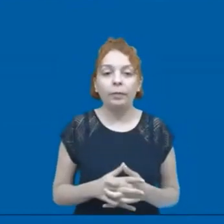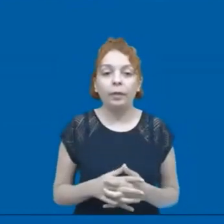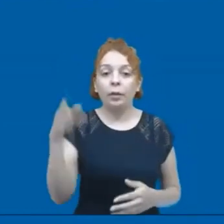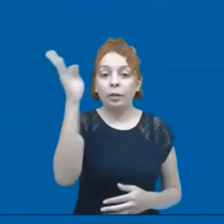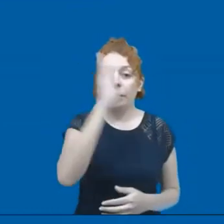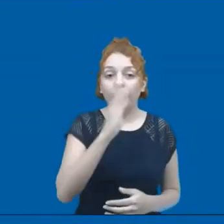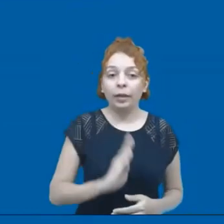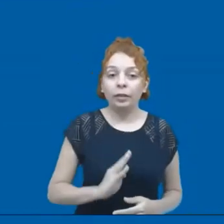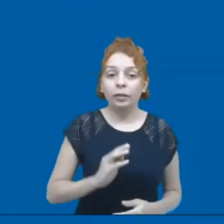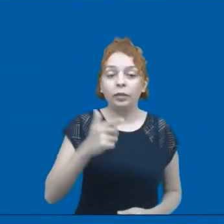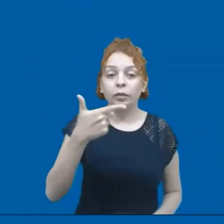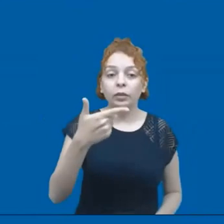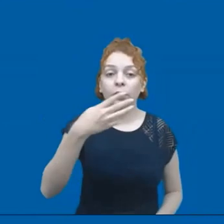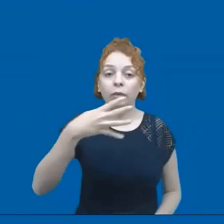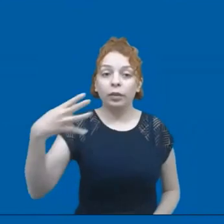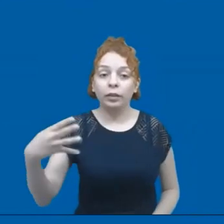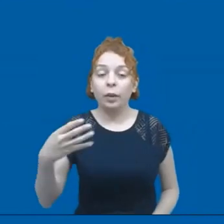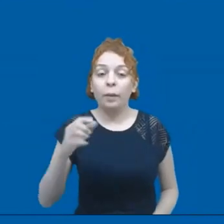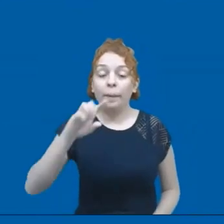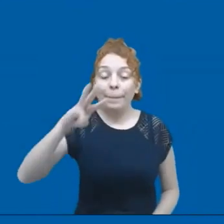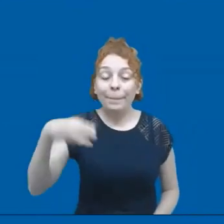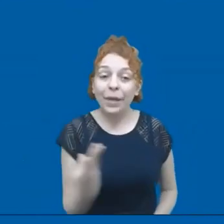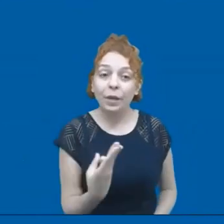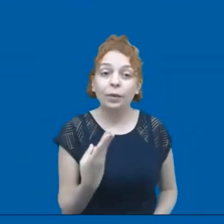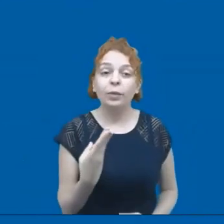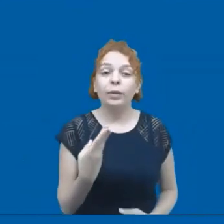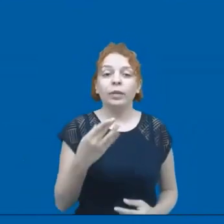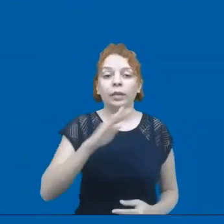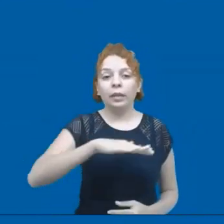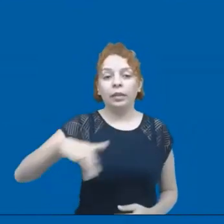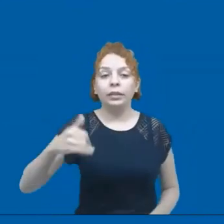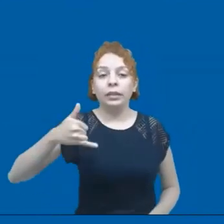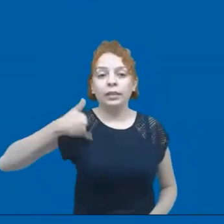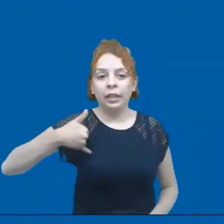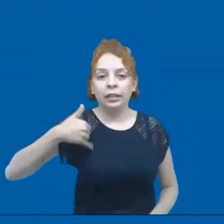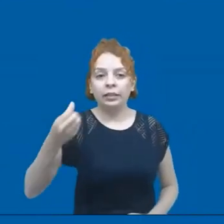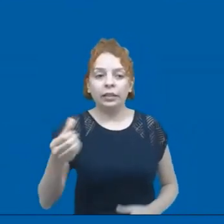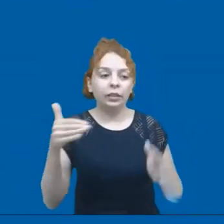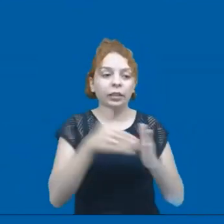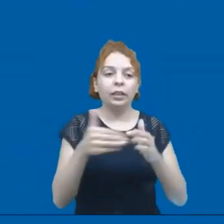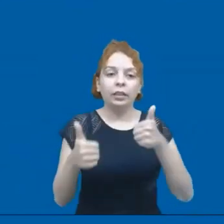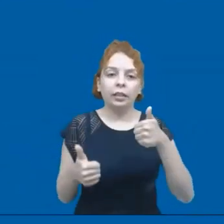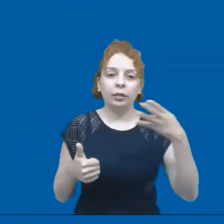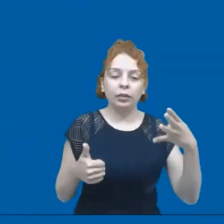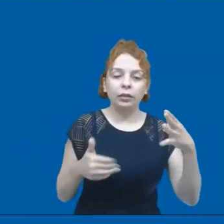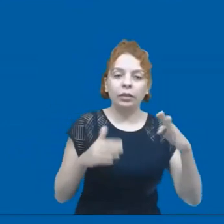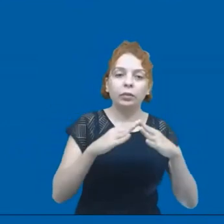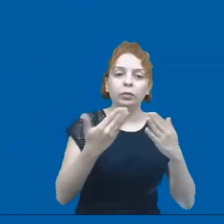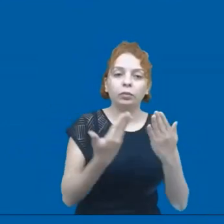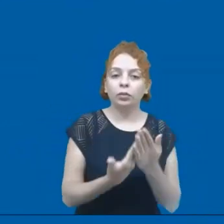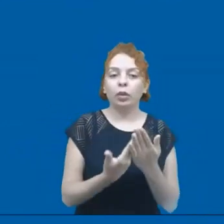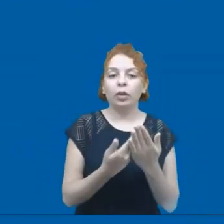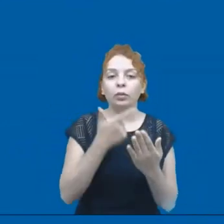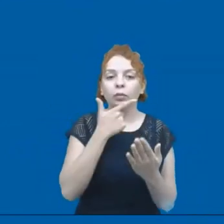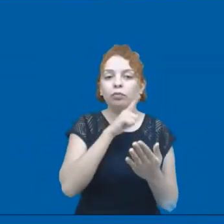no Brasil, 244 mil crianças de 6 a 14 anos estão fora da escola depois dessas